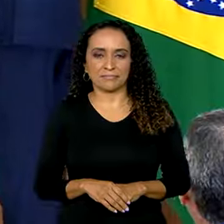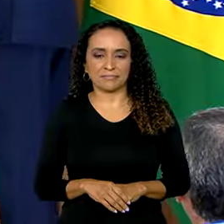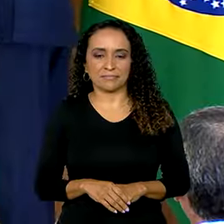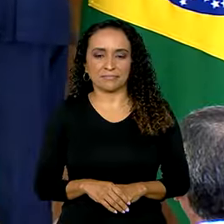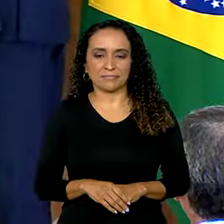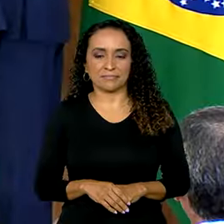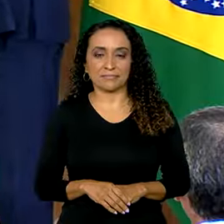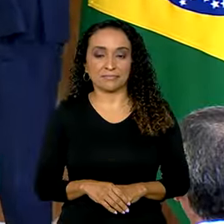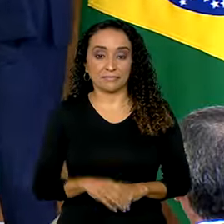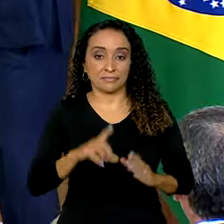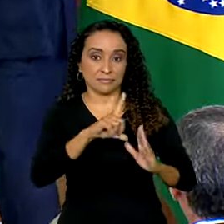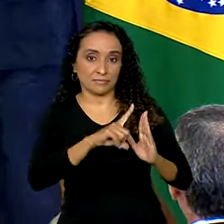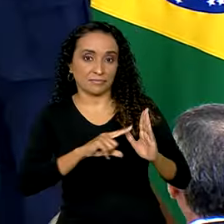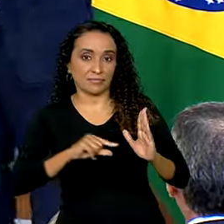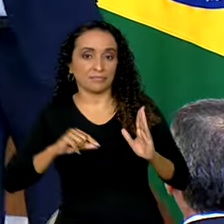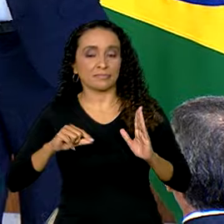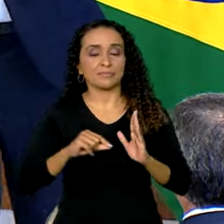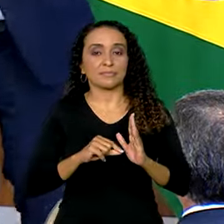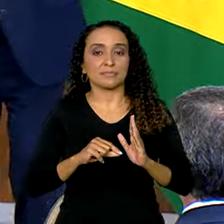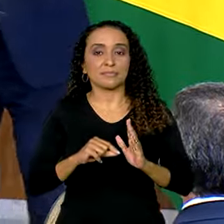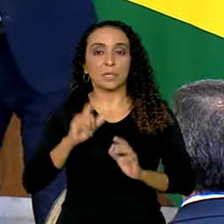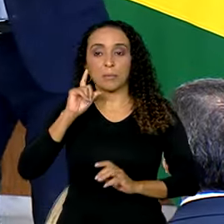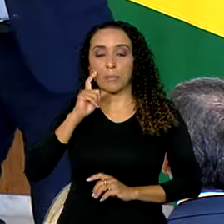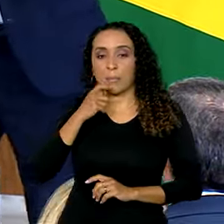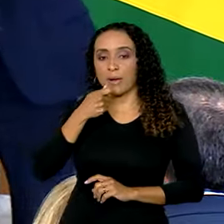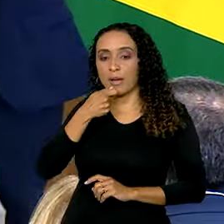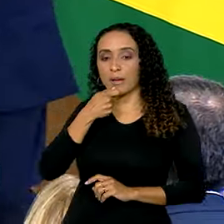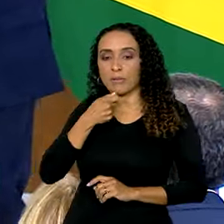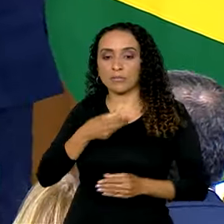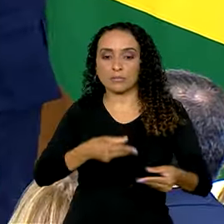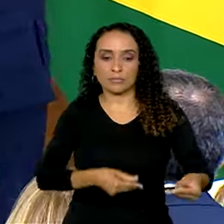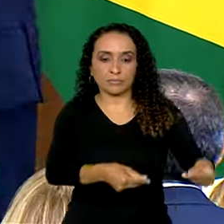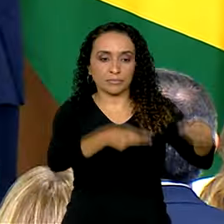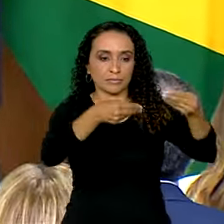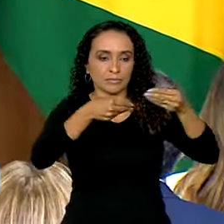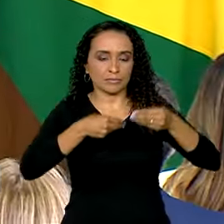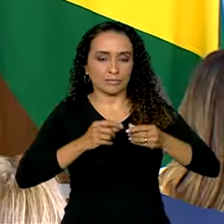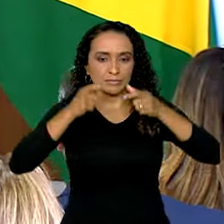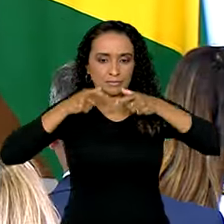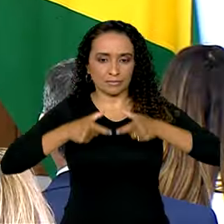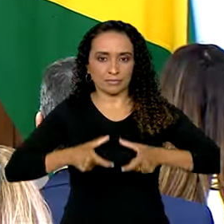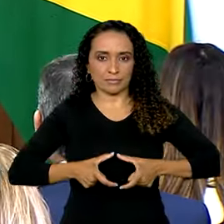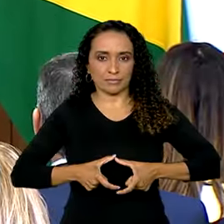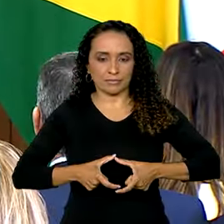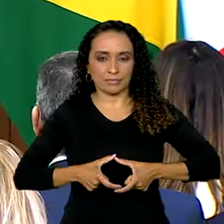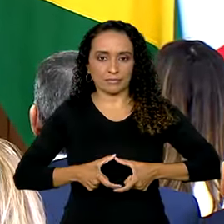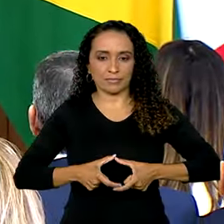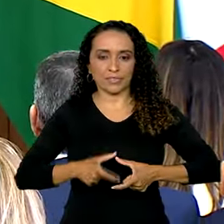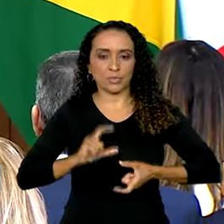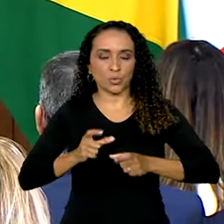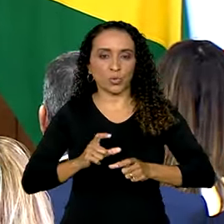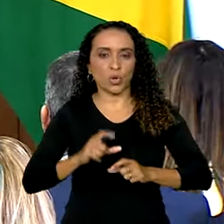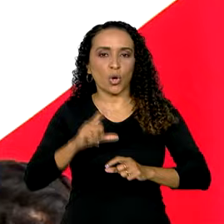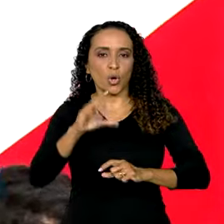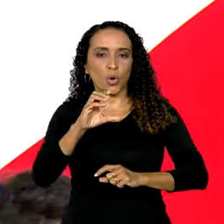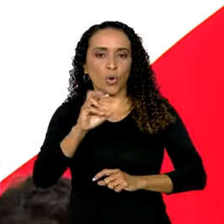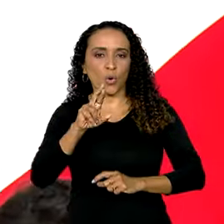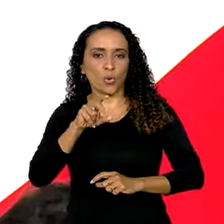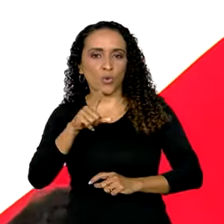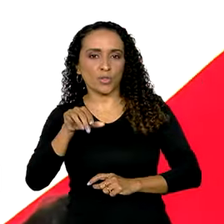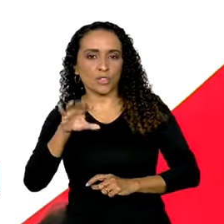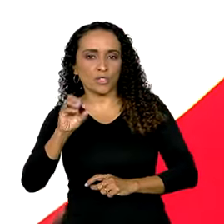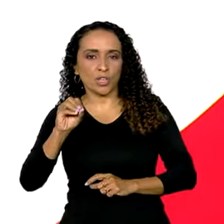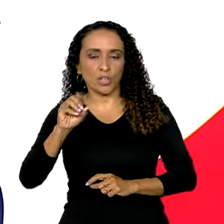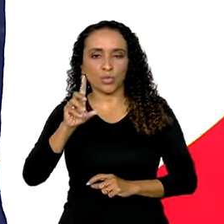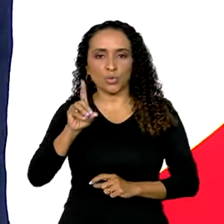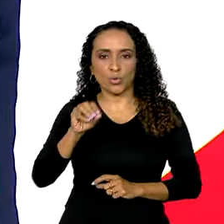No Palácio do Planalto, Emmanuel Macron foi condecorado com o grande colar da Ordem Nacional do Cruzeiro do Sul, a mais